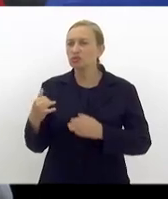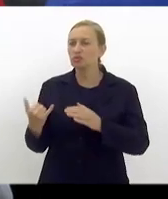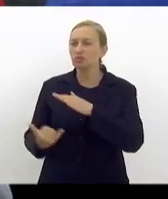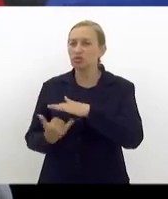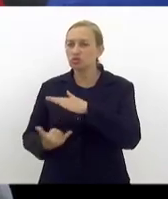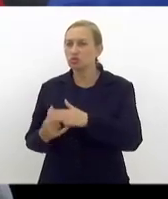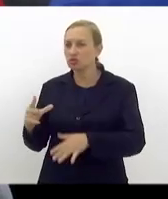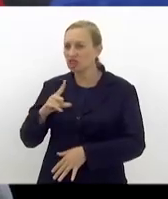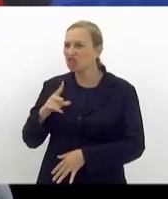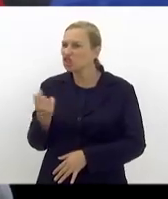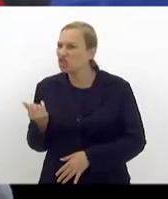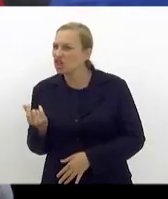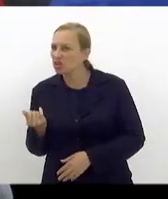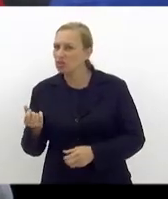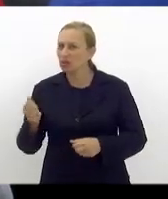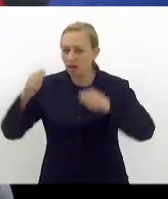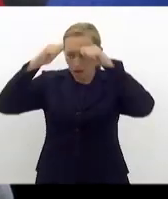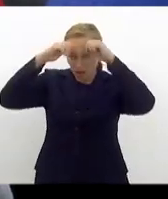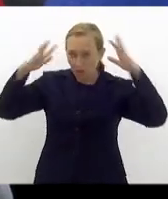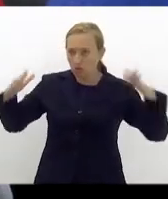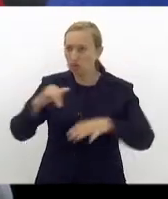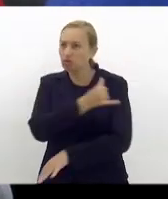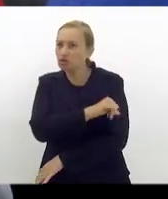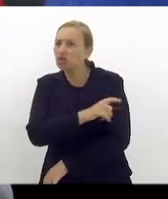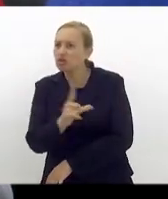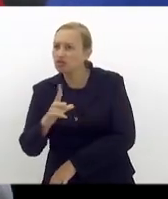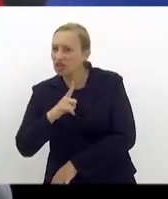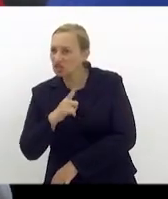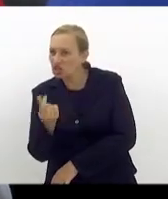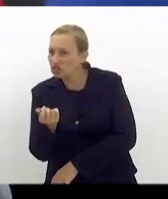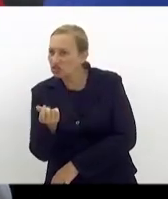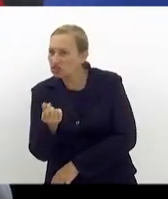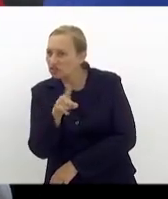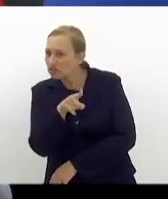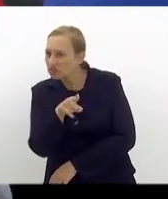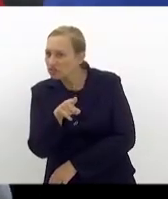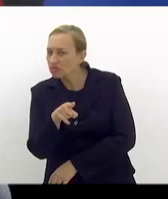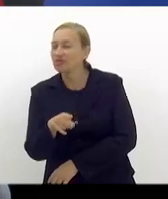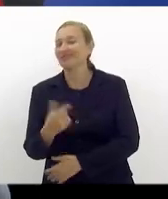Tem dinheiro do Instituto Autismo do Rio de Janeiro? Tem? Não, tem que lutar muito.